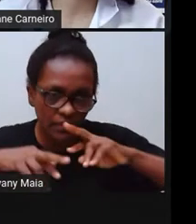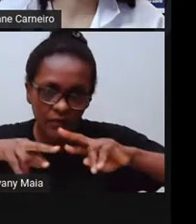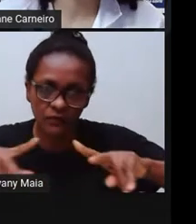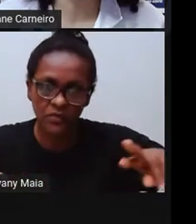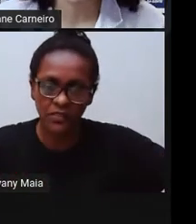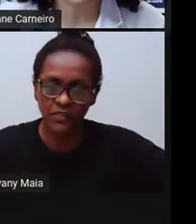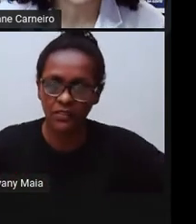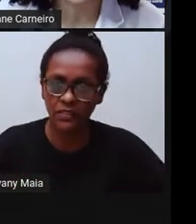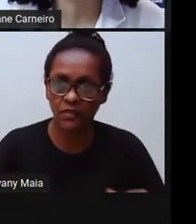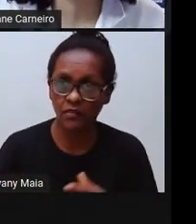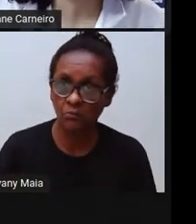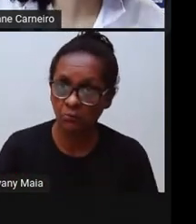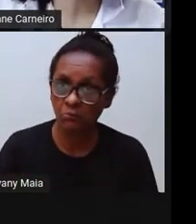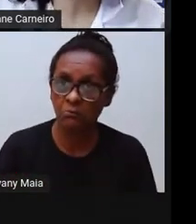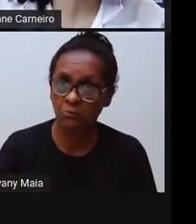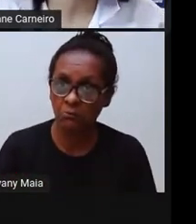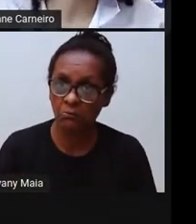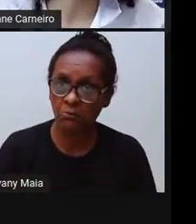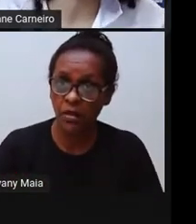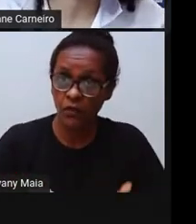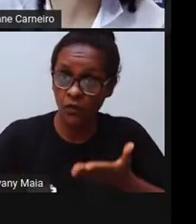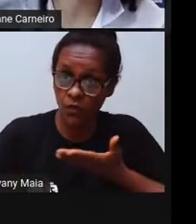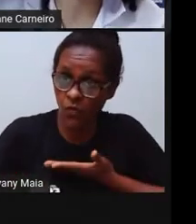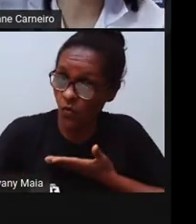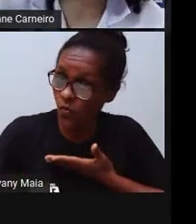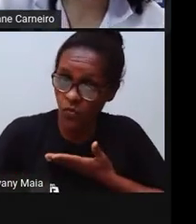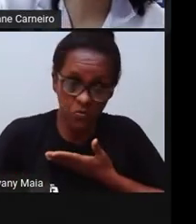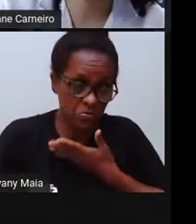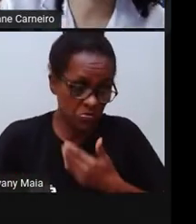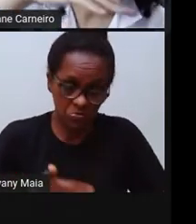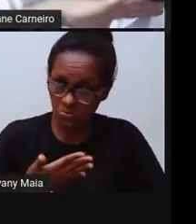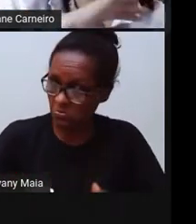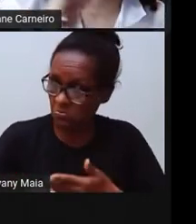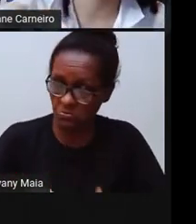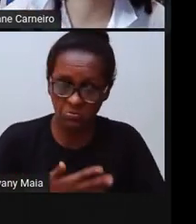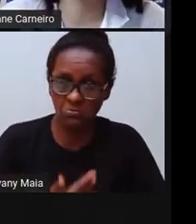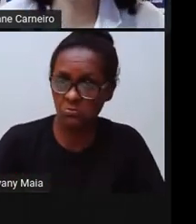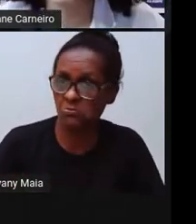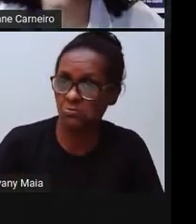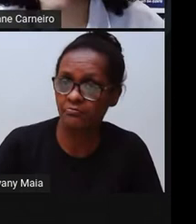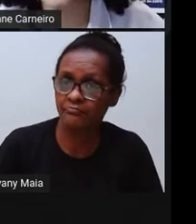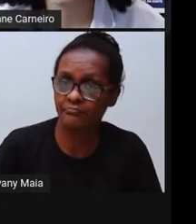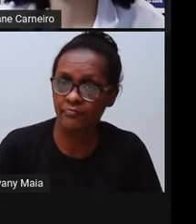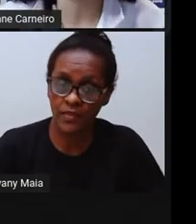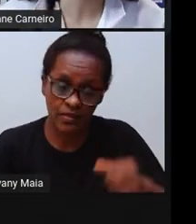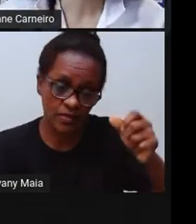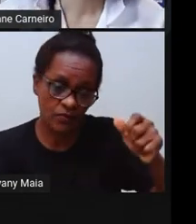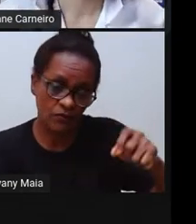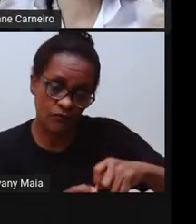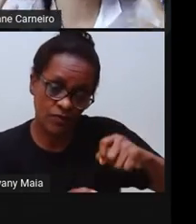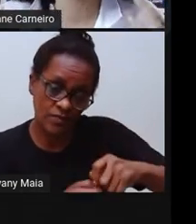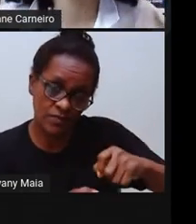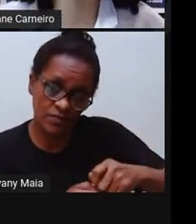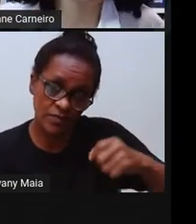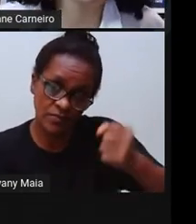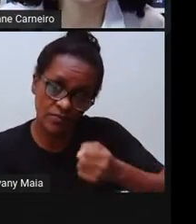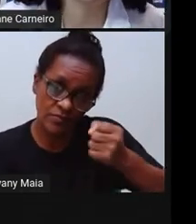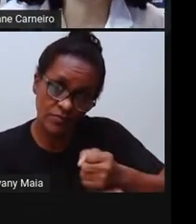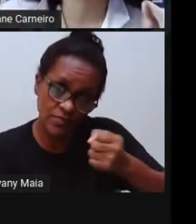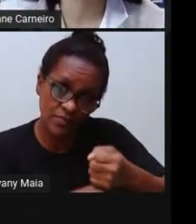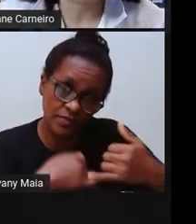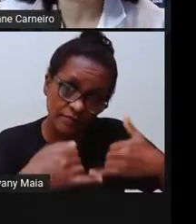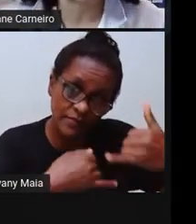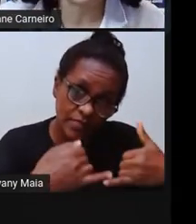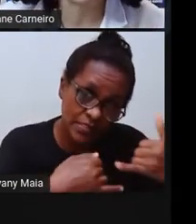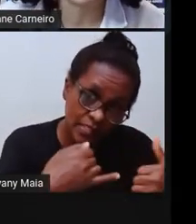tiveram crianças que brincaram com o próprio corpo delas, né? Aquela menina que desce lá nas dunas, né? A gente viu os meninos